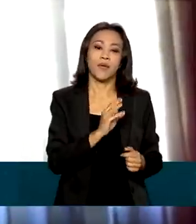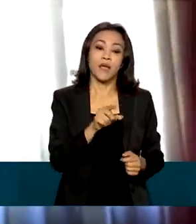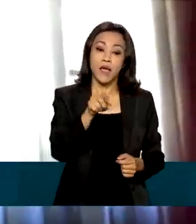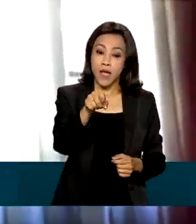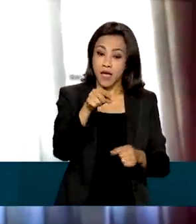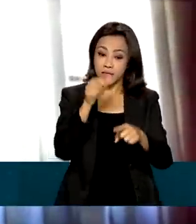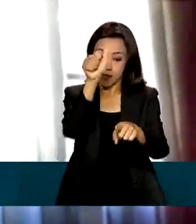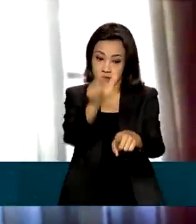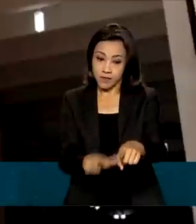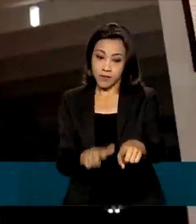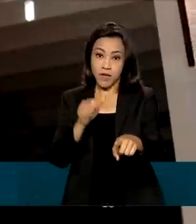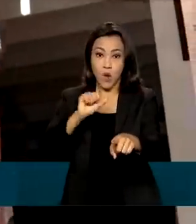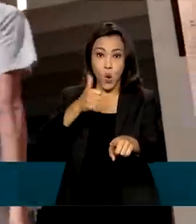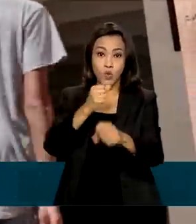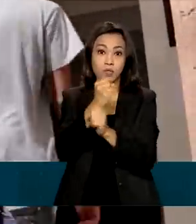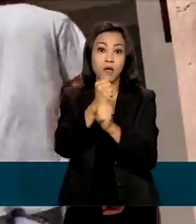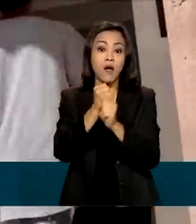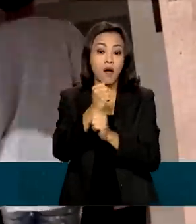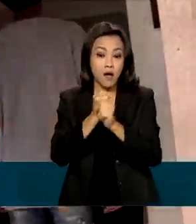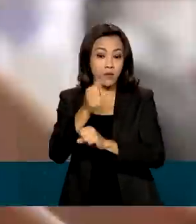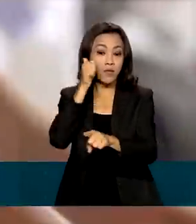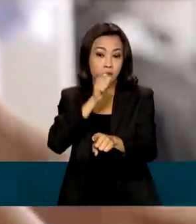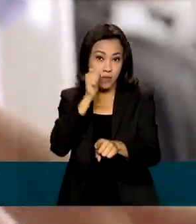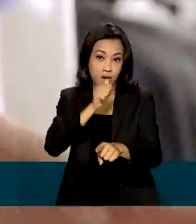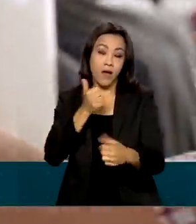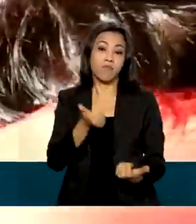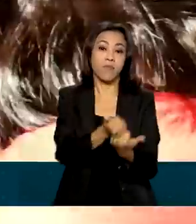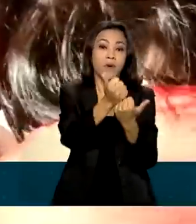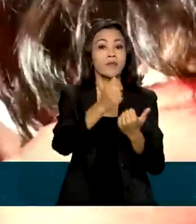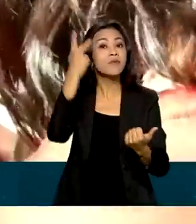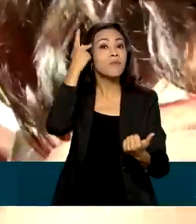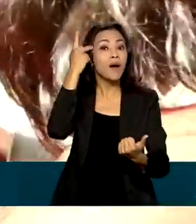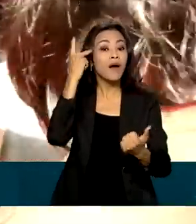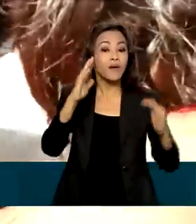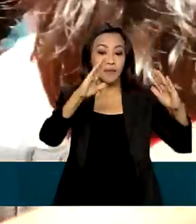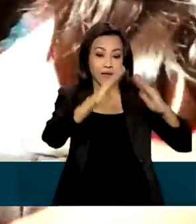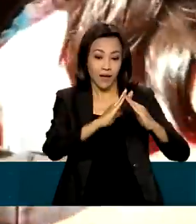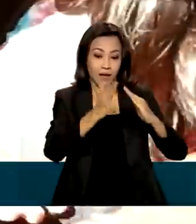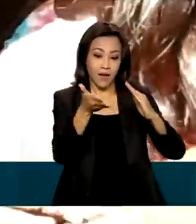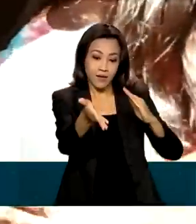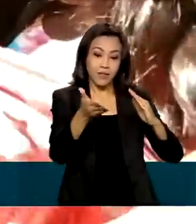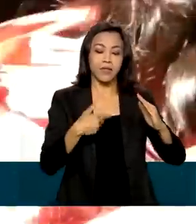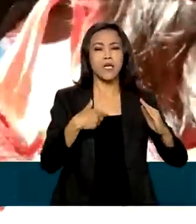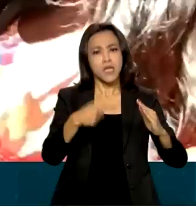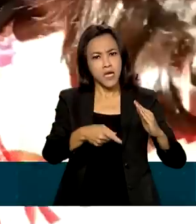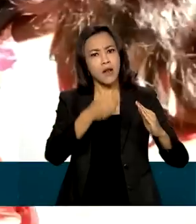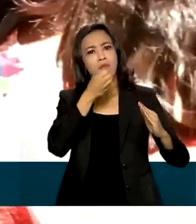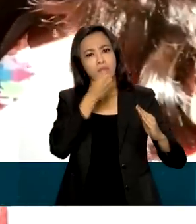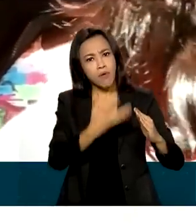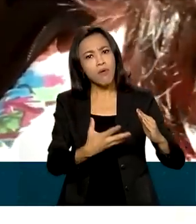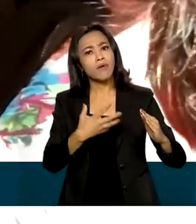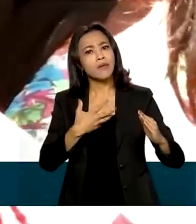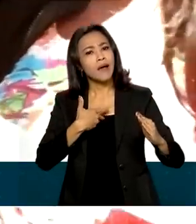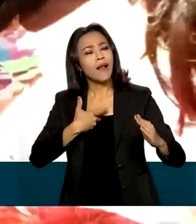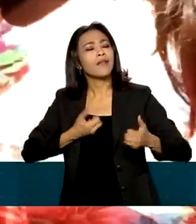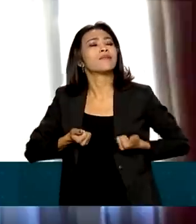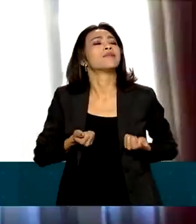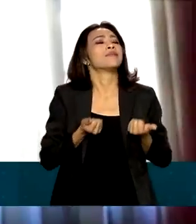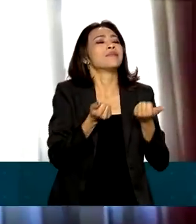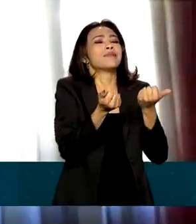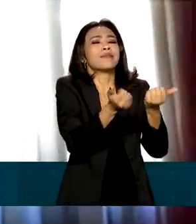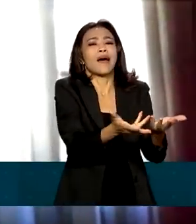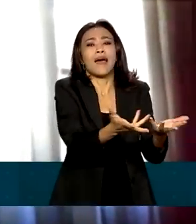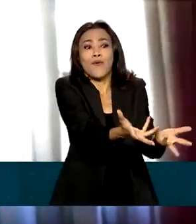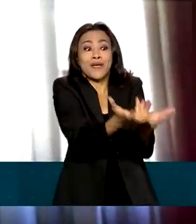Jéssica é voluntária nesta ONG em São Paulo. Para ela, um trabalho em que ganha muito mais do que oferece.